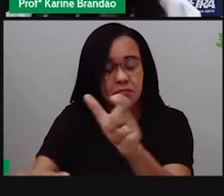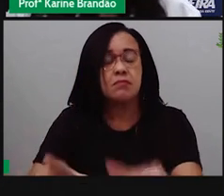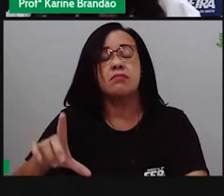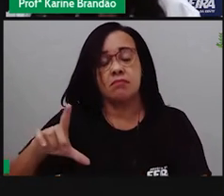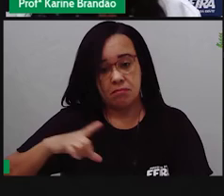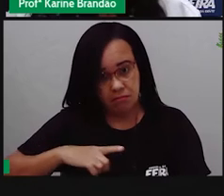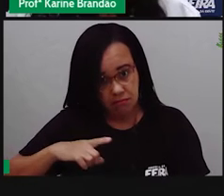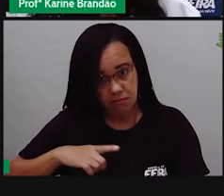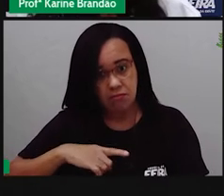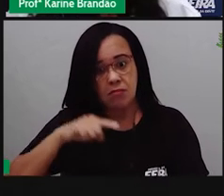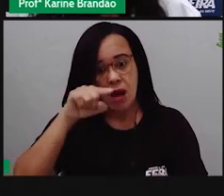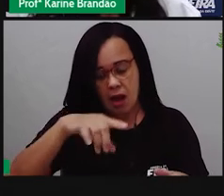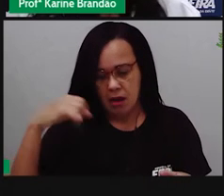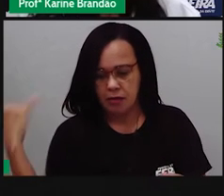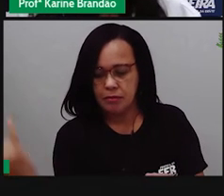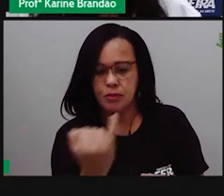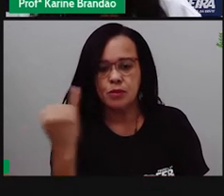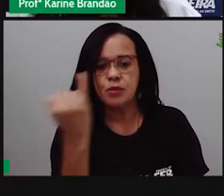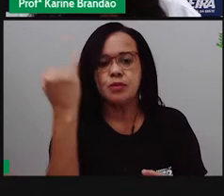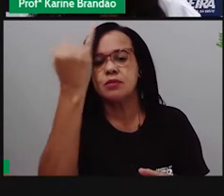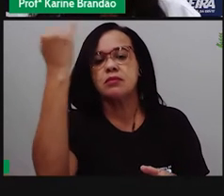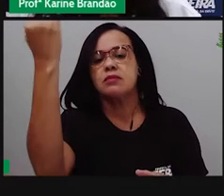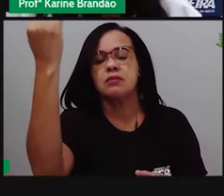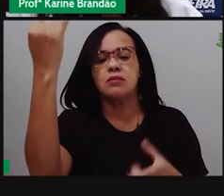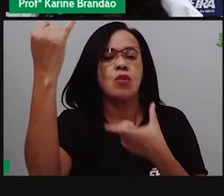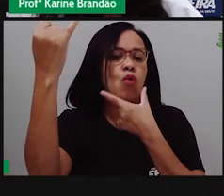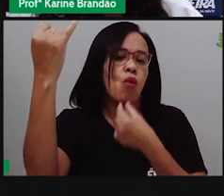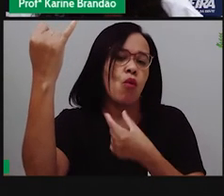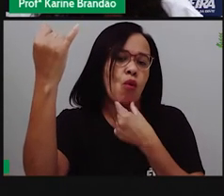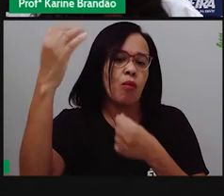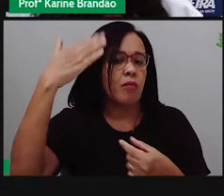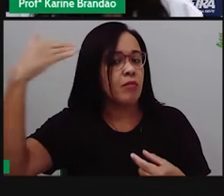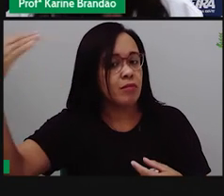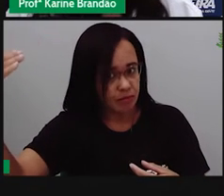trazer, né, essa figura de Charles Darwin aqui.